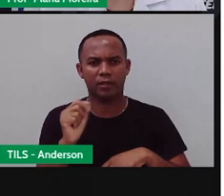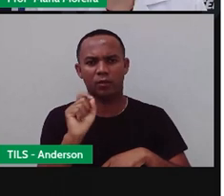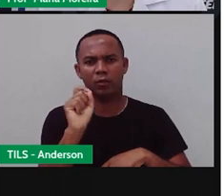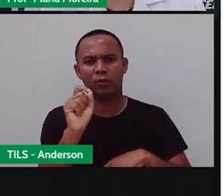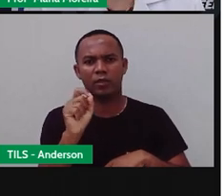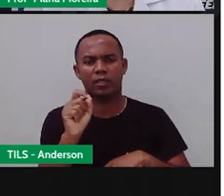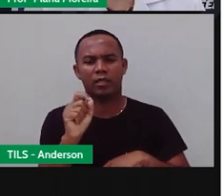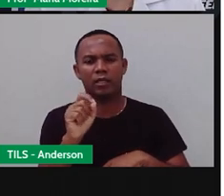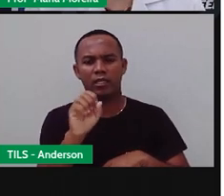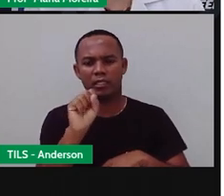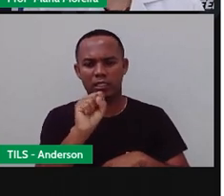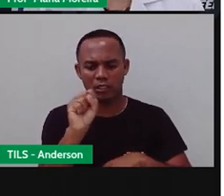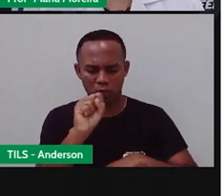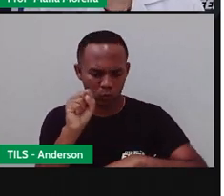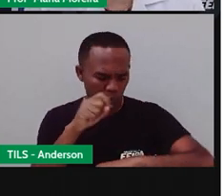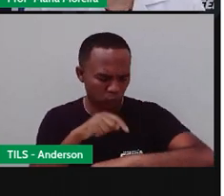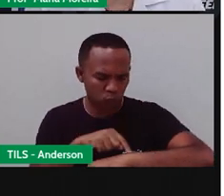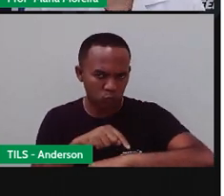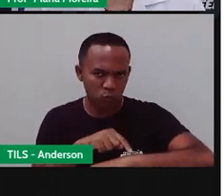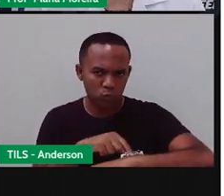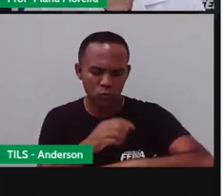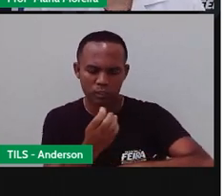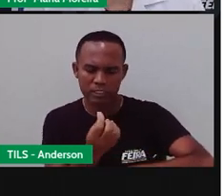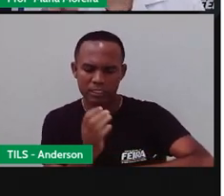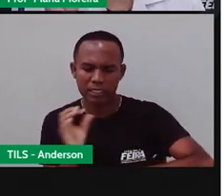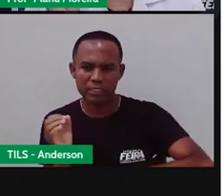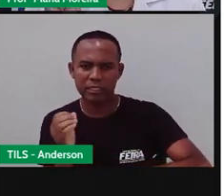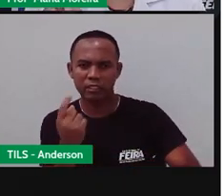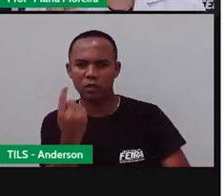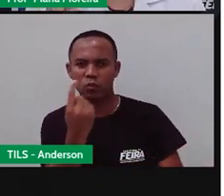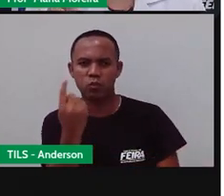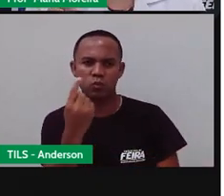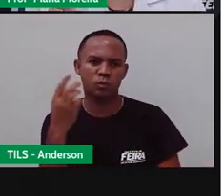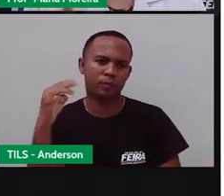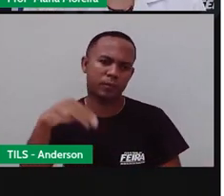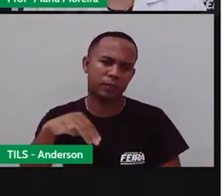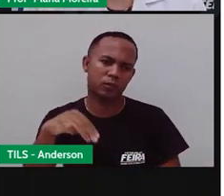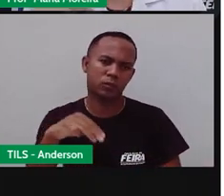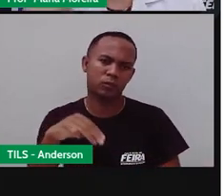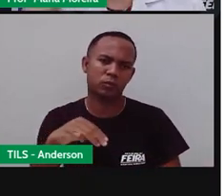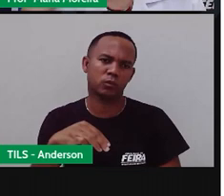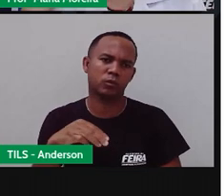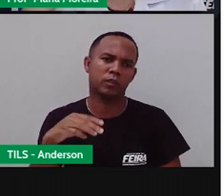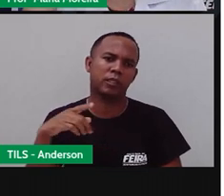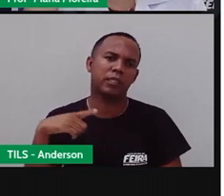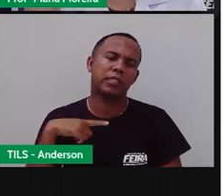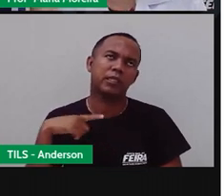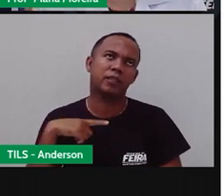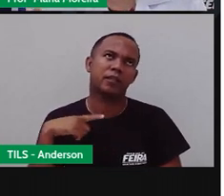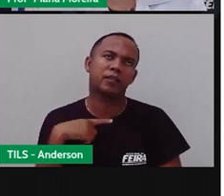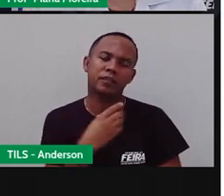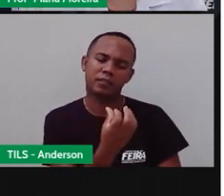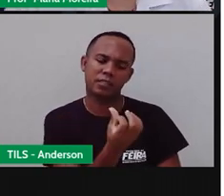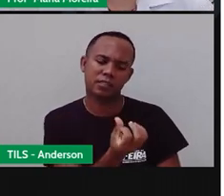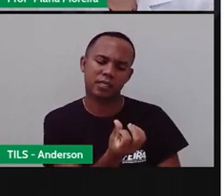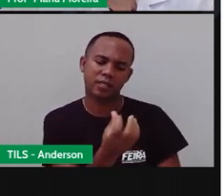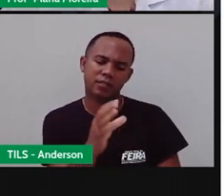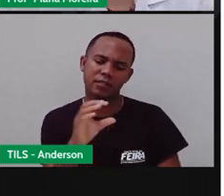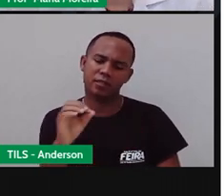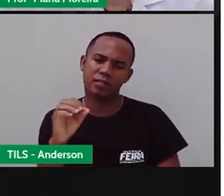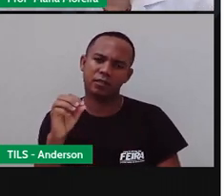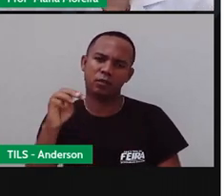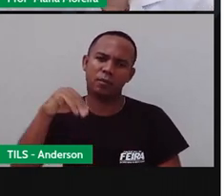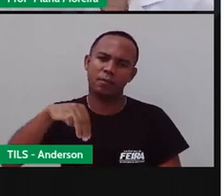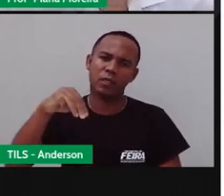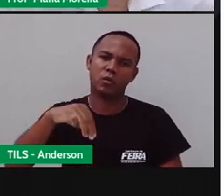né? 60 segundos formam o quê? Um minuto. E 60 segundos formam o